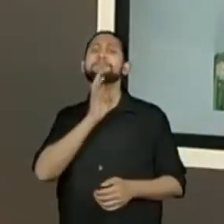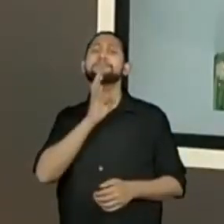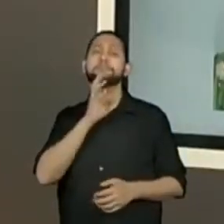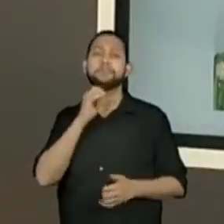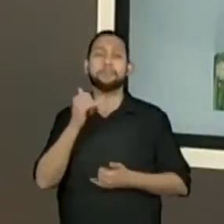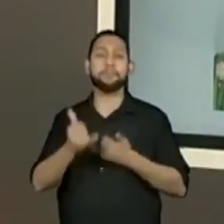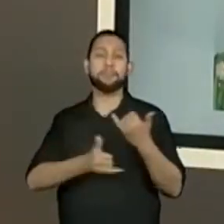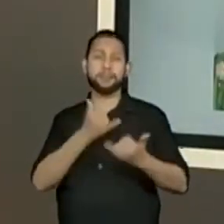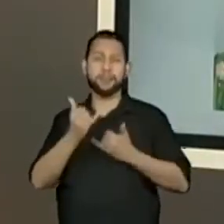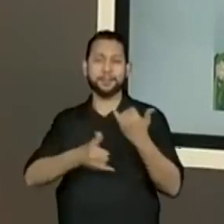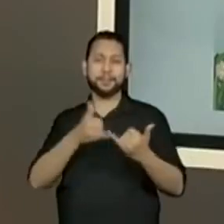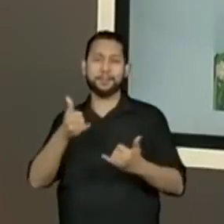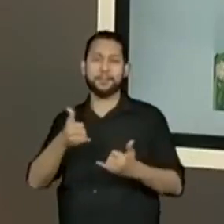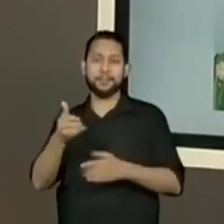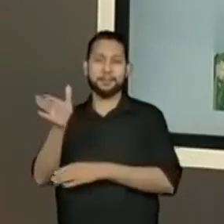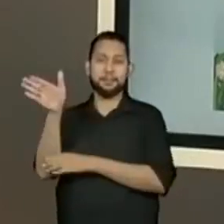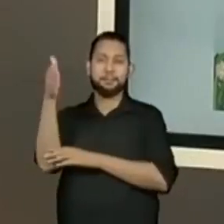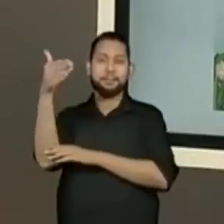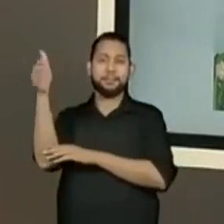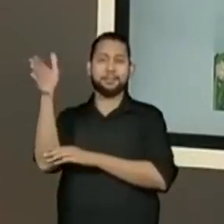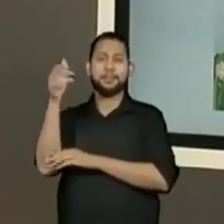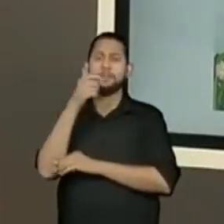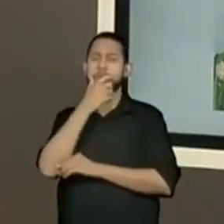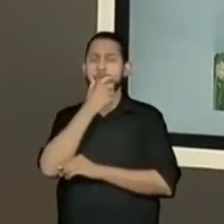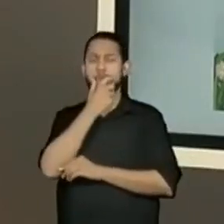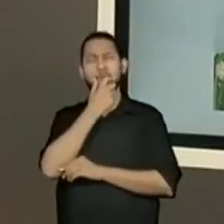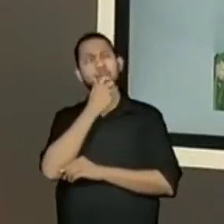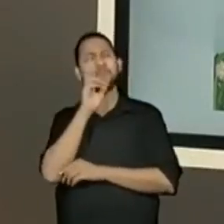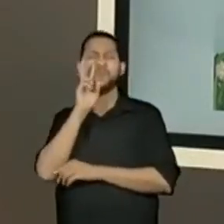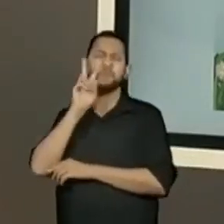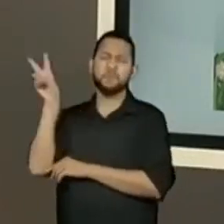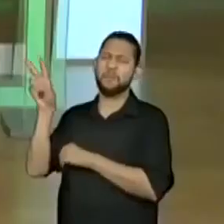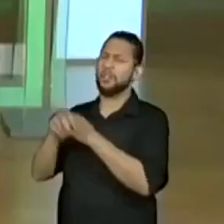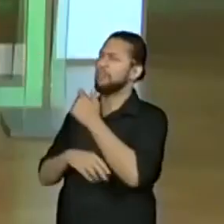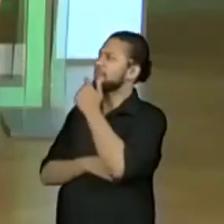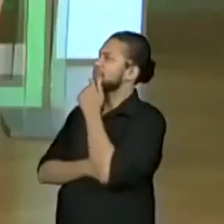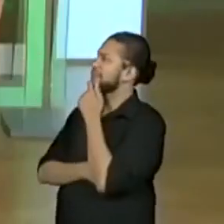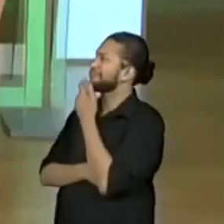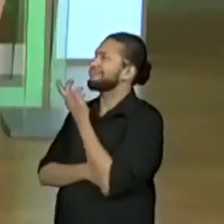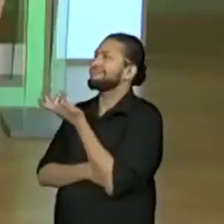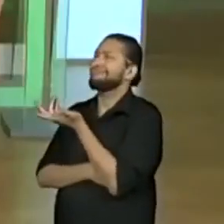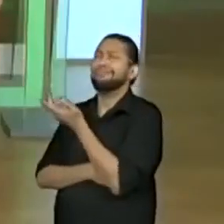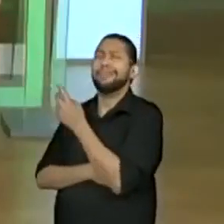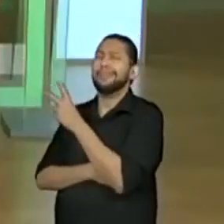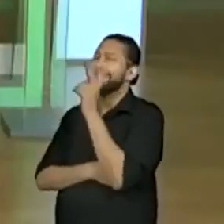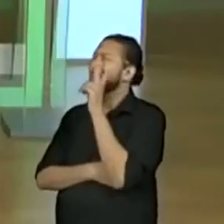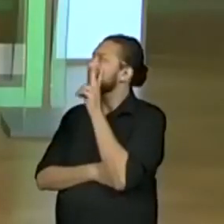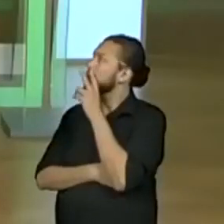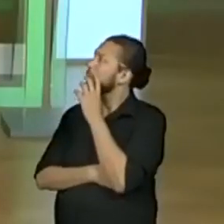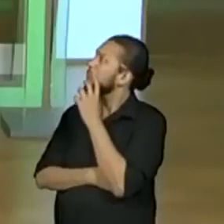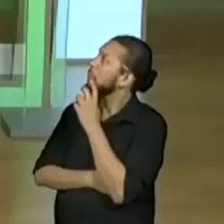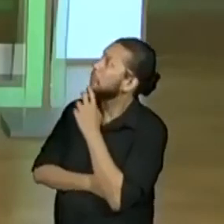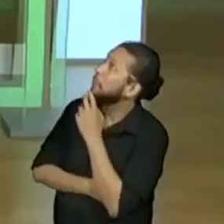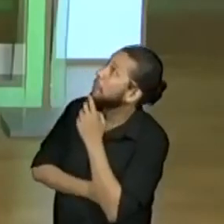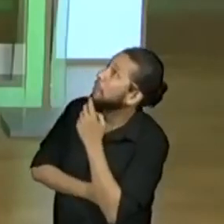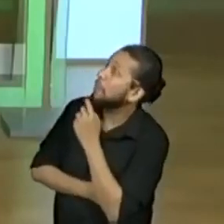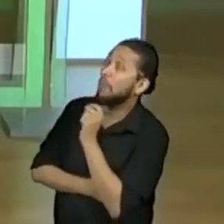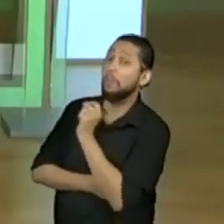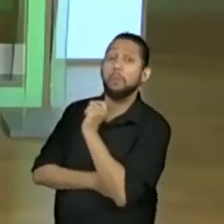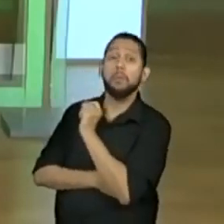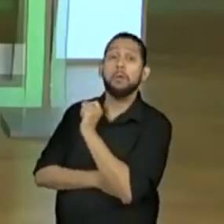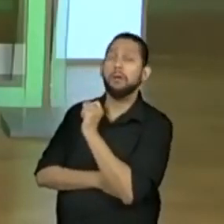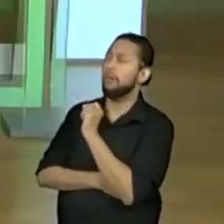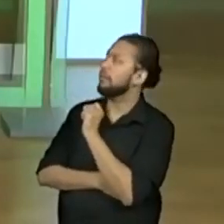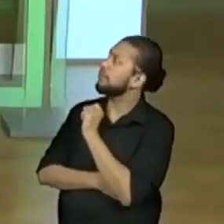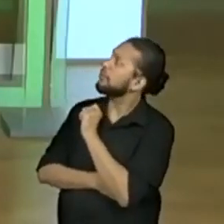conhece essa brincadeira? Professora, olhando assim, que brincadeira te faz lembrar? Te remete a essa imagem a qual